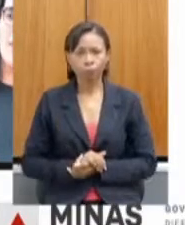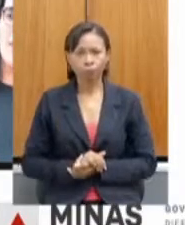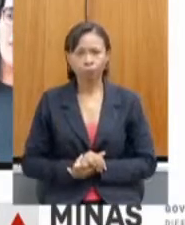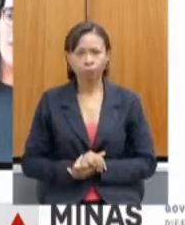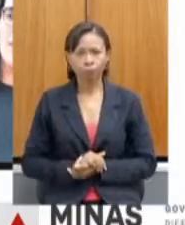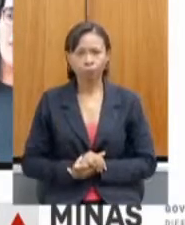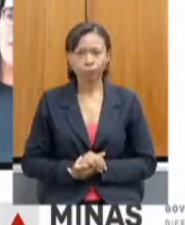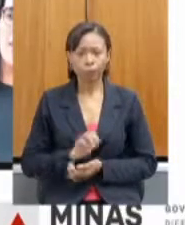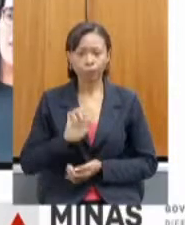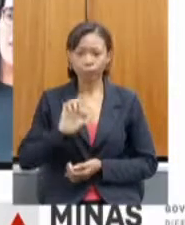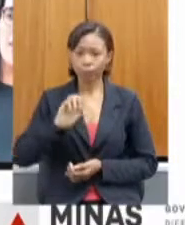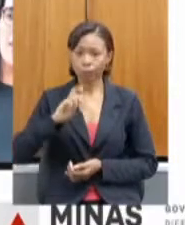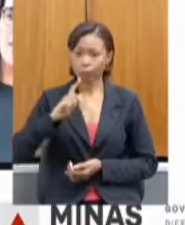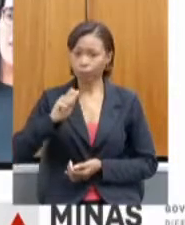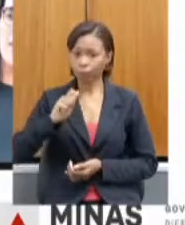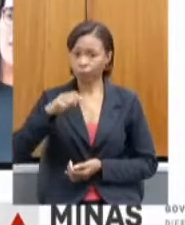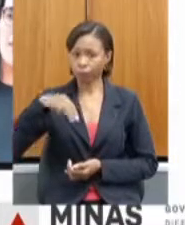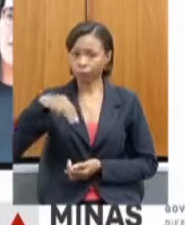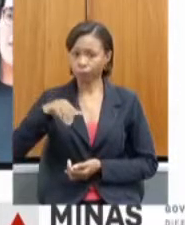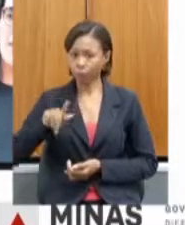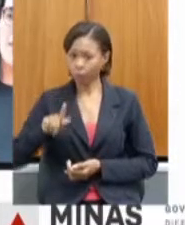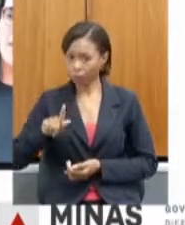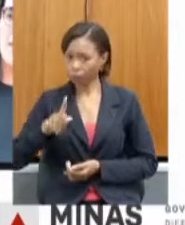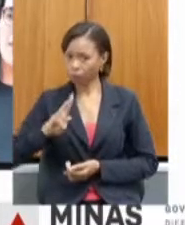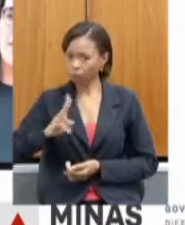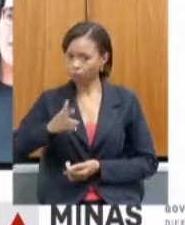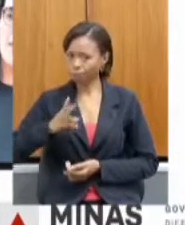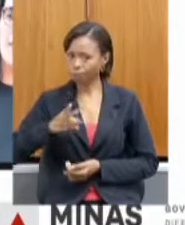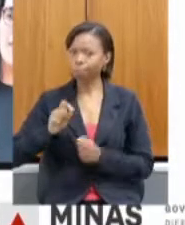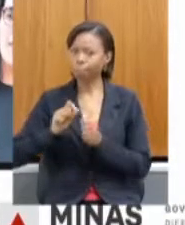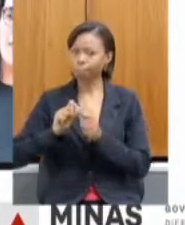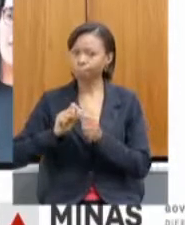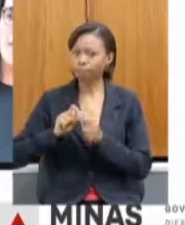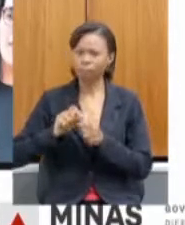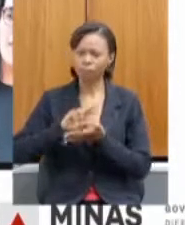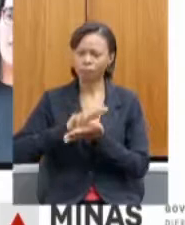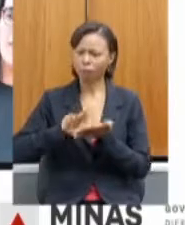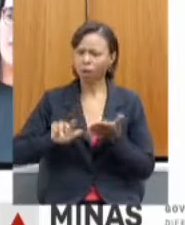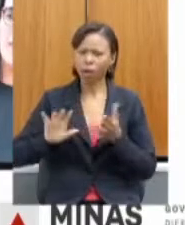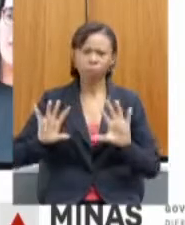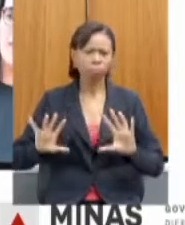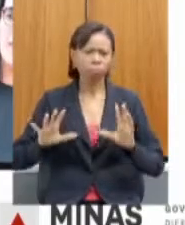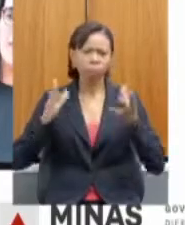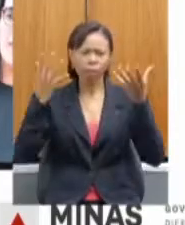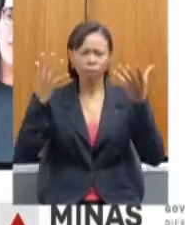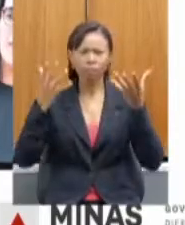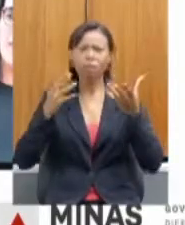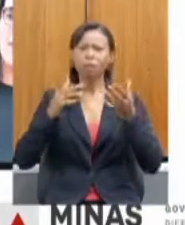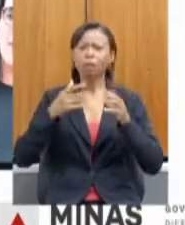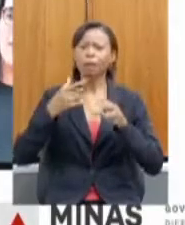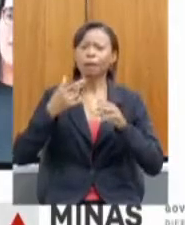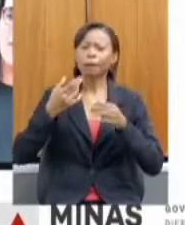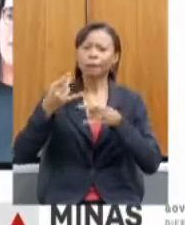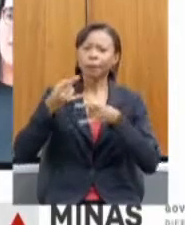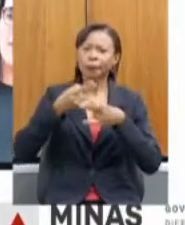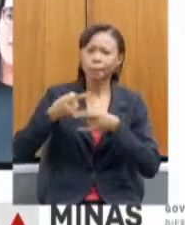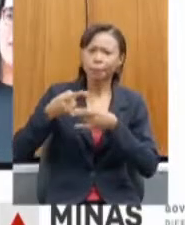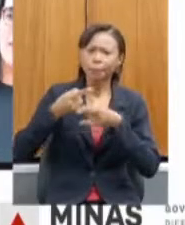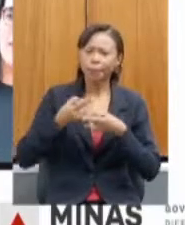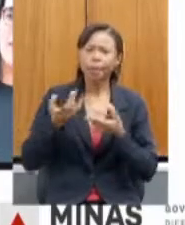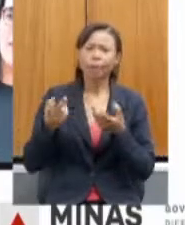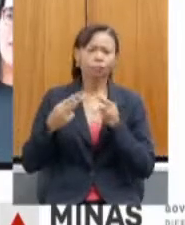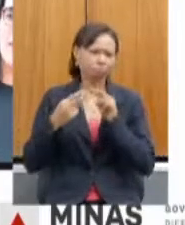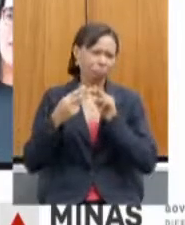E a Epamig continuou também realizando muitos webinários, dias de campos, lives e palestras em formatos virtual. aqui nós temos